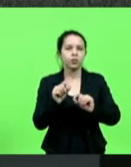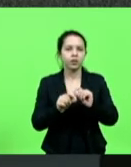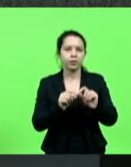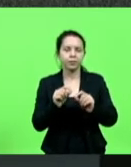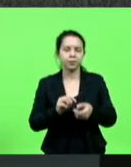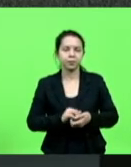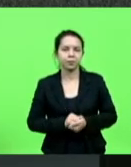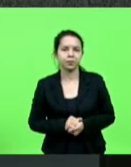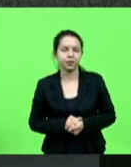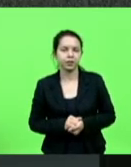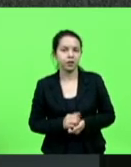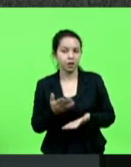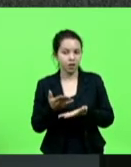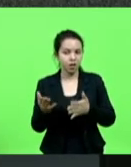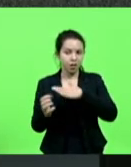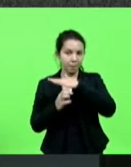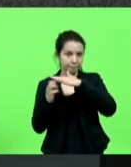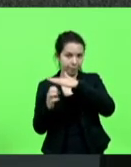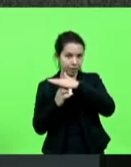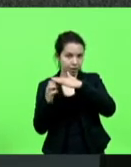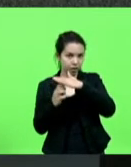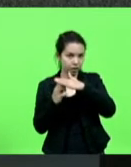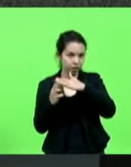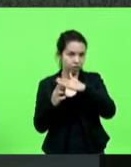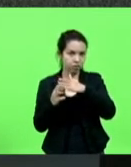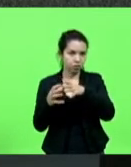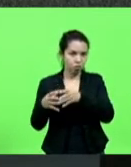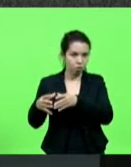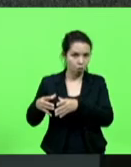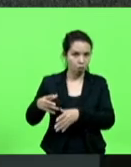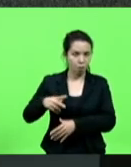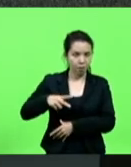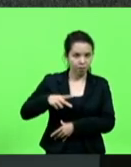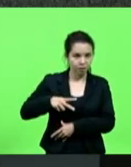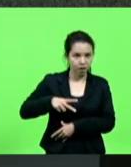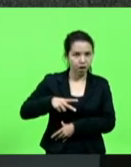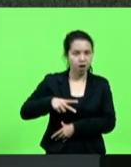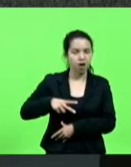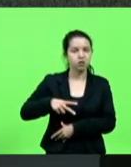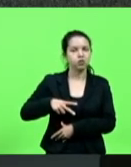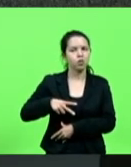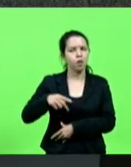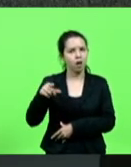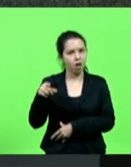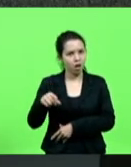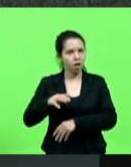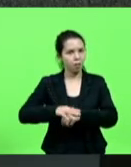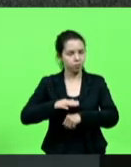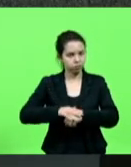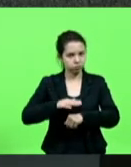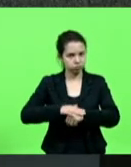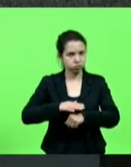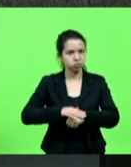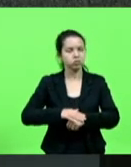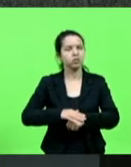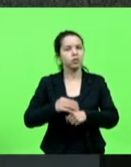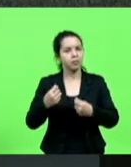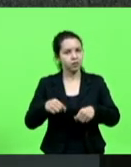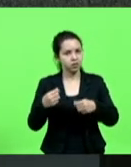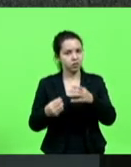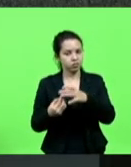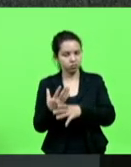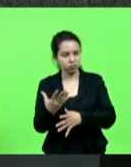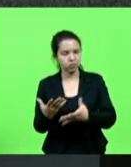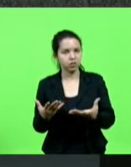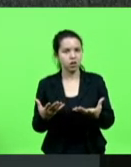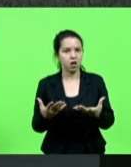As empresas, de um modo geral, o setor privado, elas têm na sua incumbência de gerar emprego, de gerar